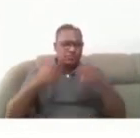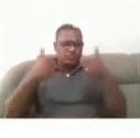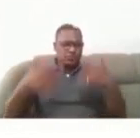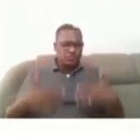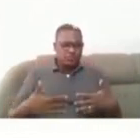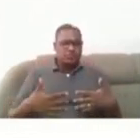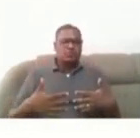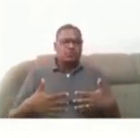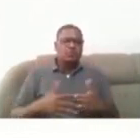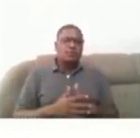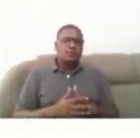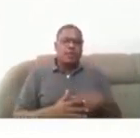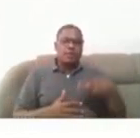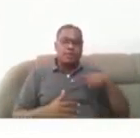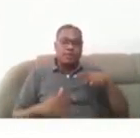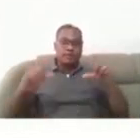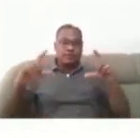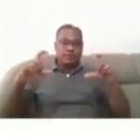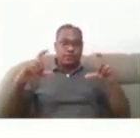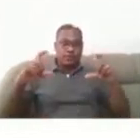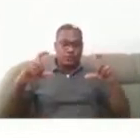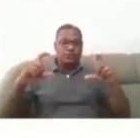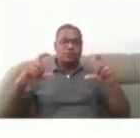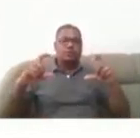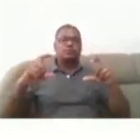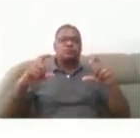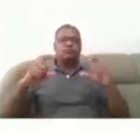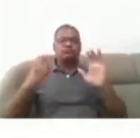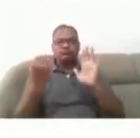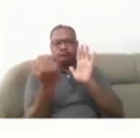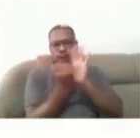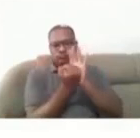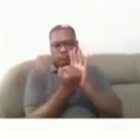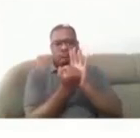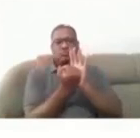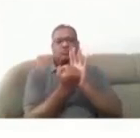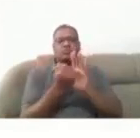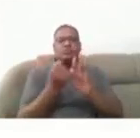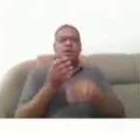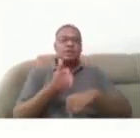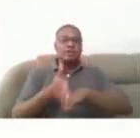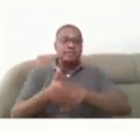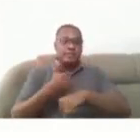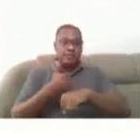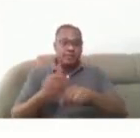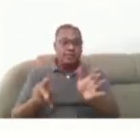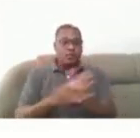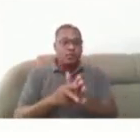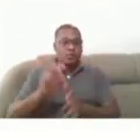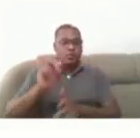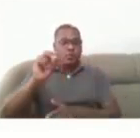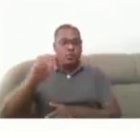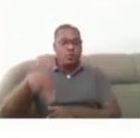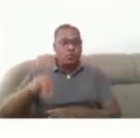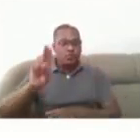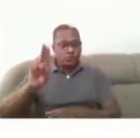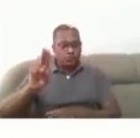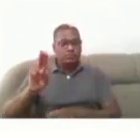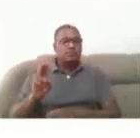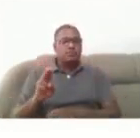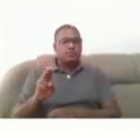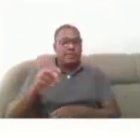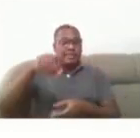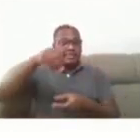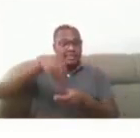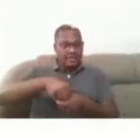aqui tem uma figura, que é o símbolo de acessibilidade da ONU. Assim que a gente insere, aí, no caso, está no Word na imagem,